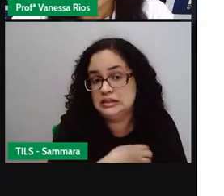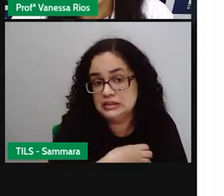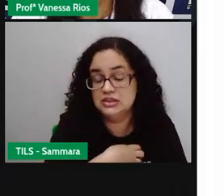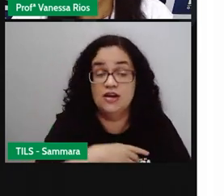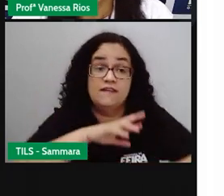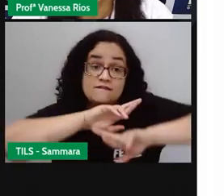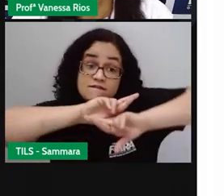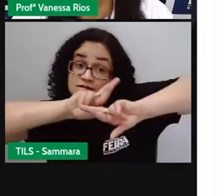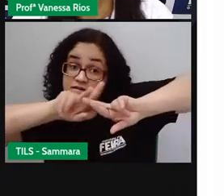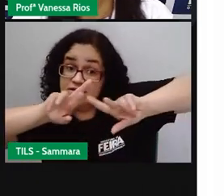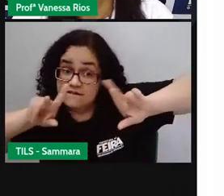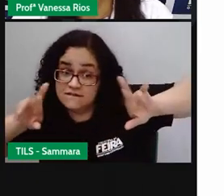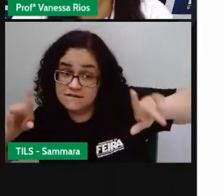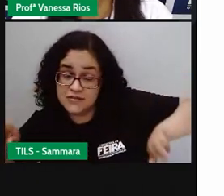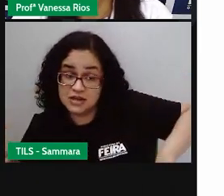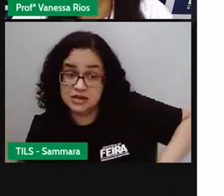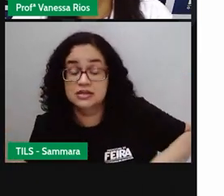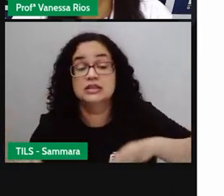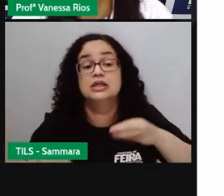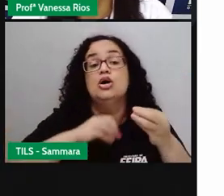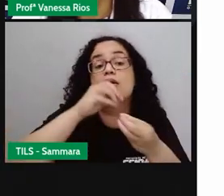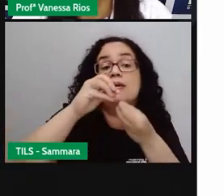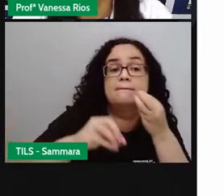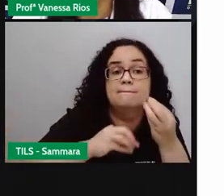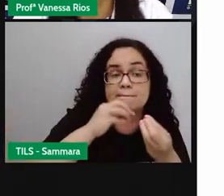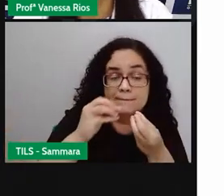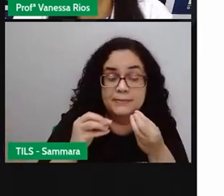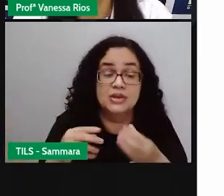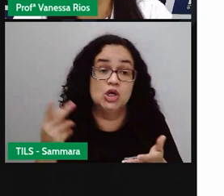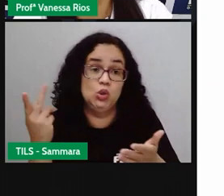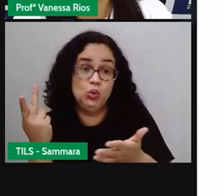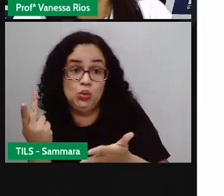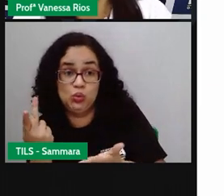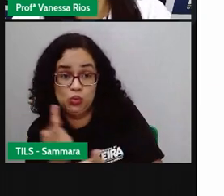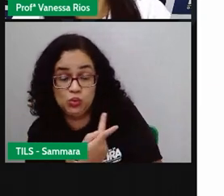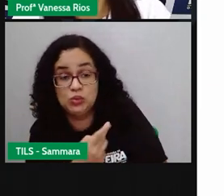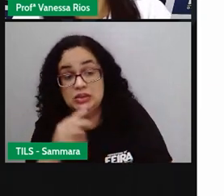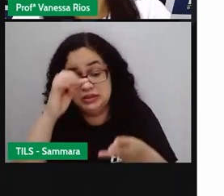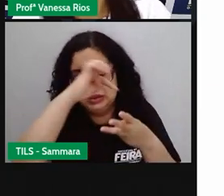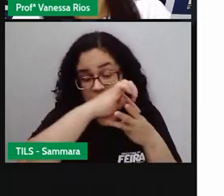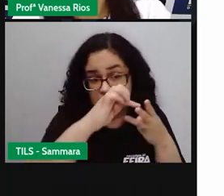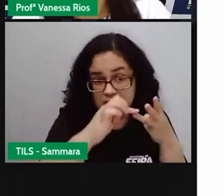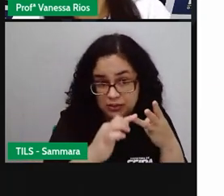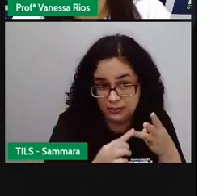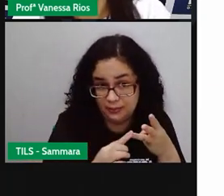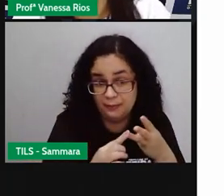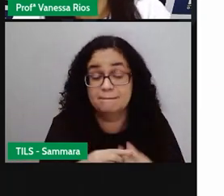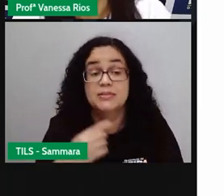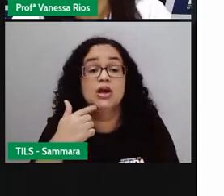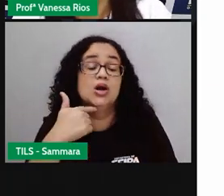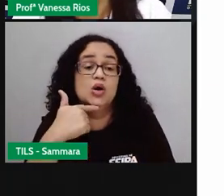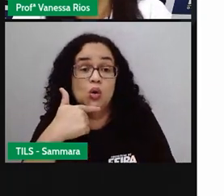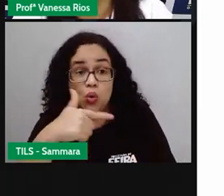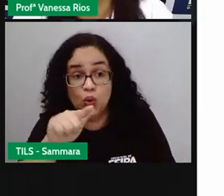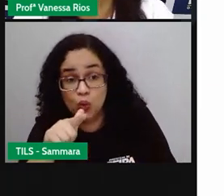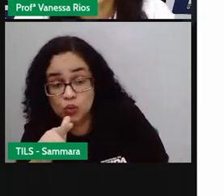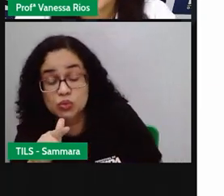diverso, o processo de miscigenação aconteceu com esses três povos principais, mas outras